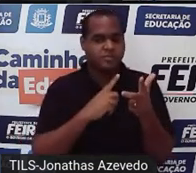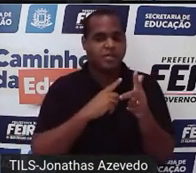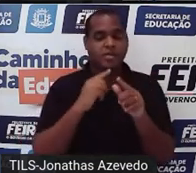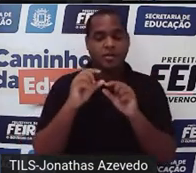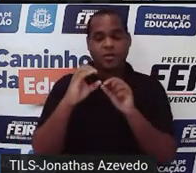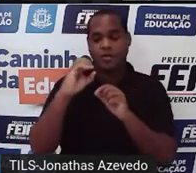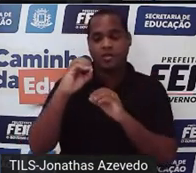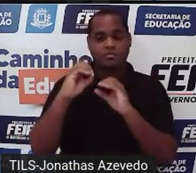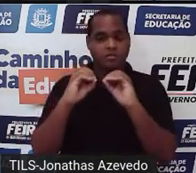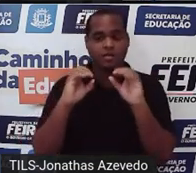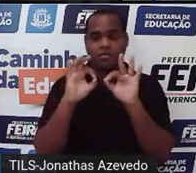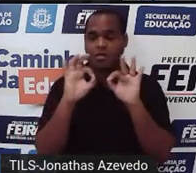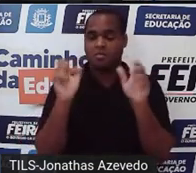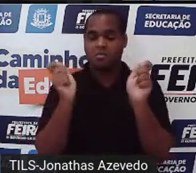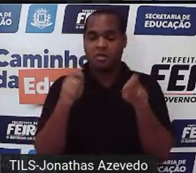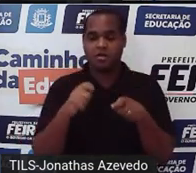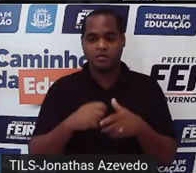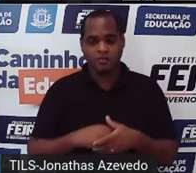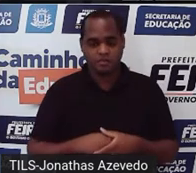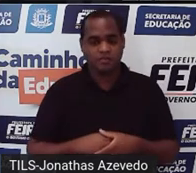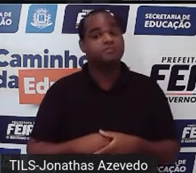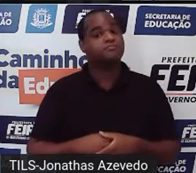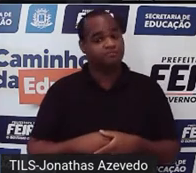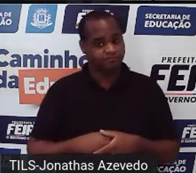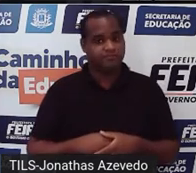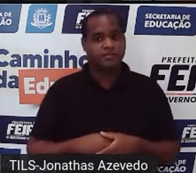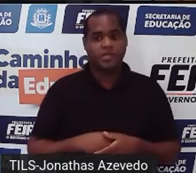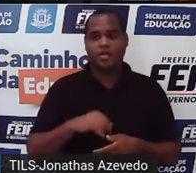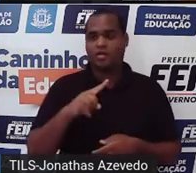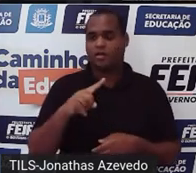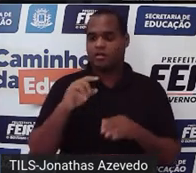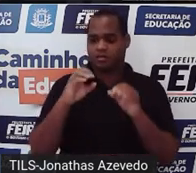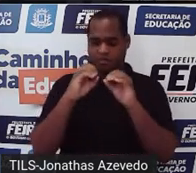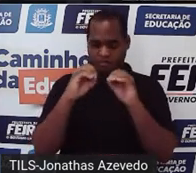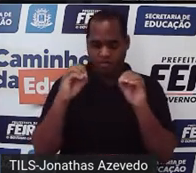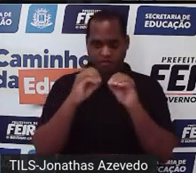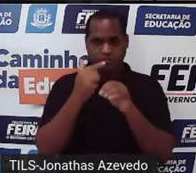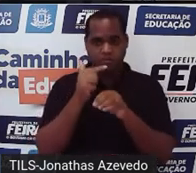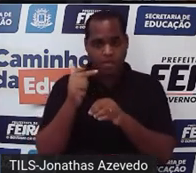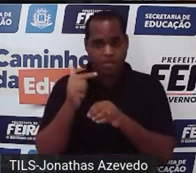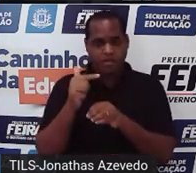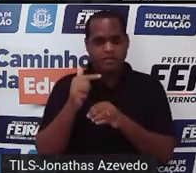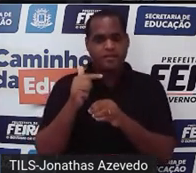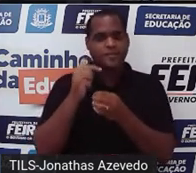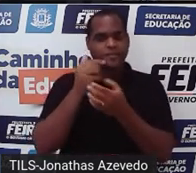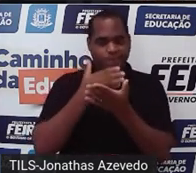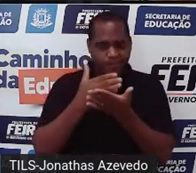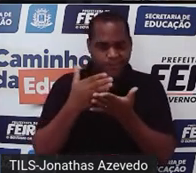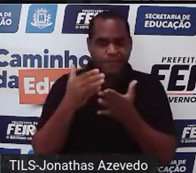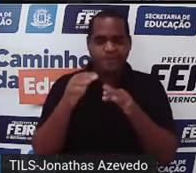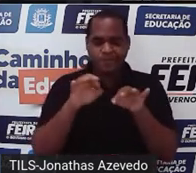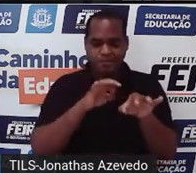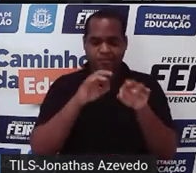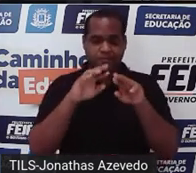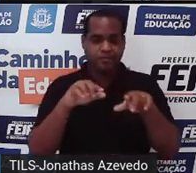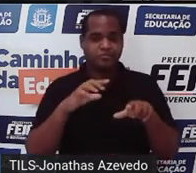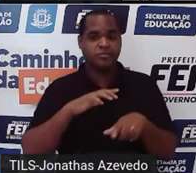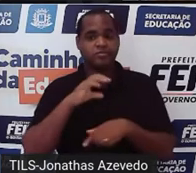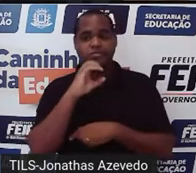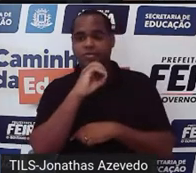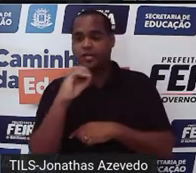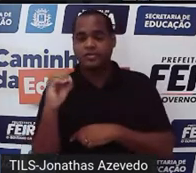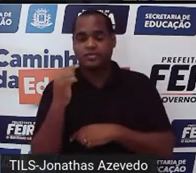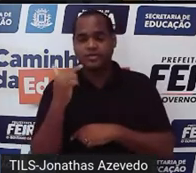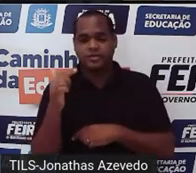vai zerar né? e aí zerando a gente começa a resolver zerou uma das incógnitas